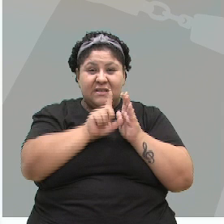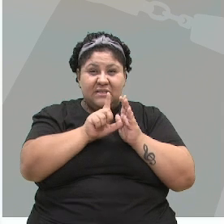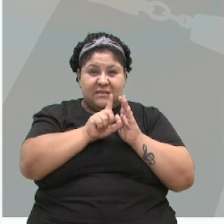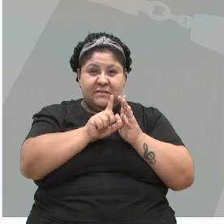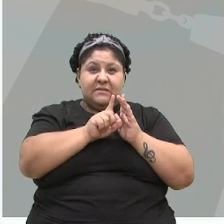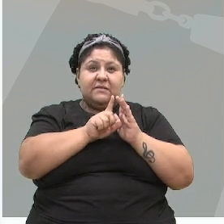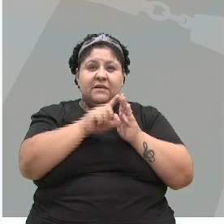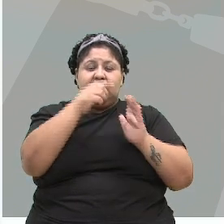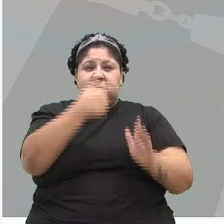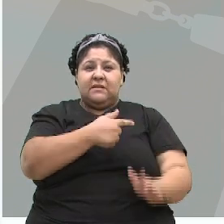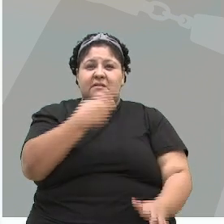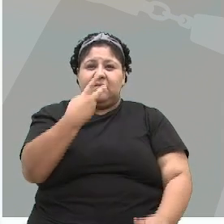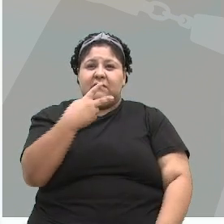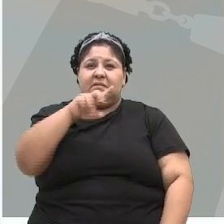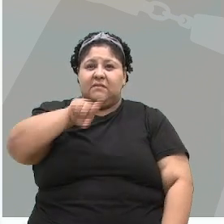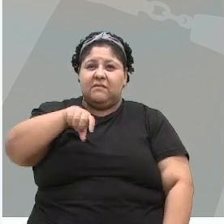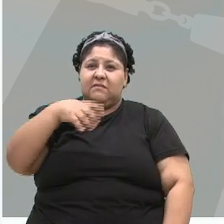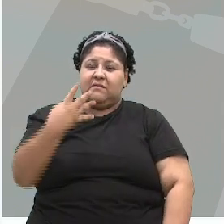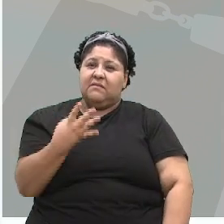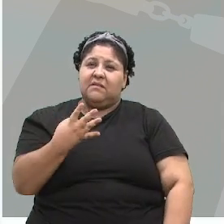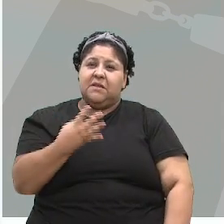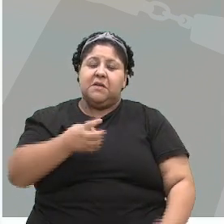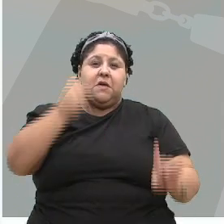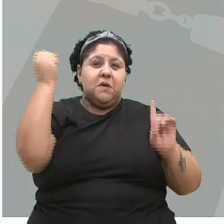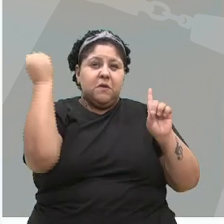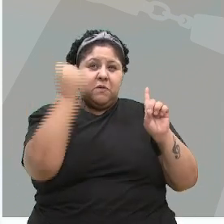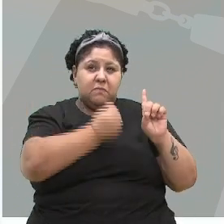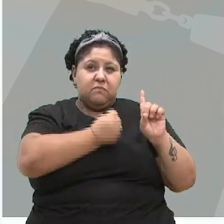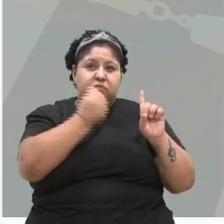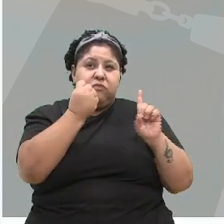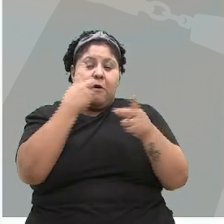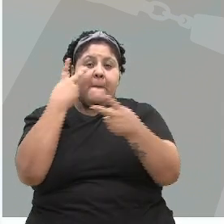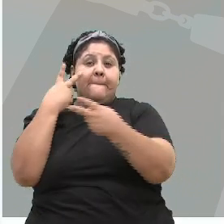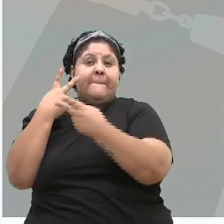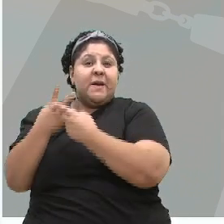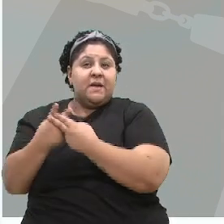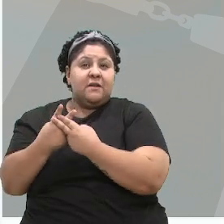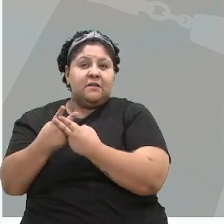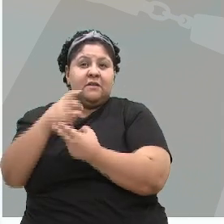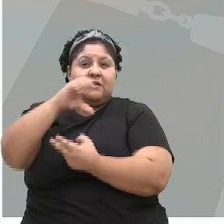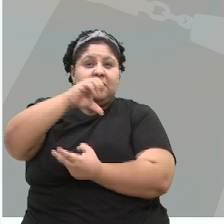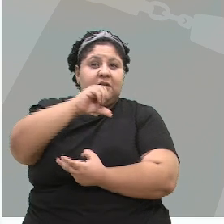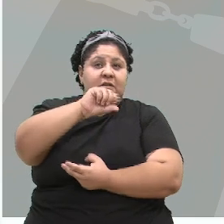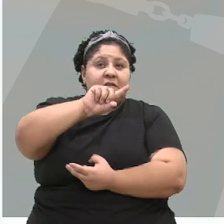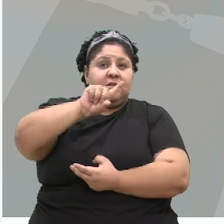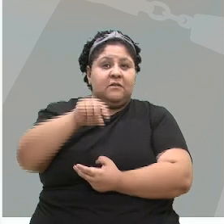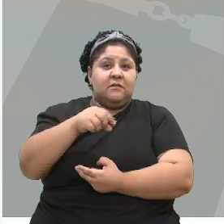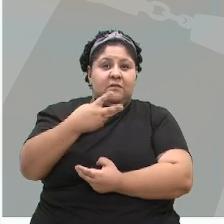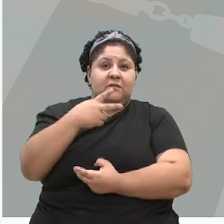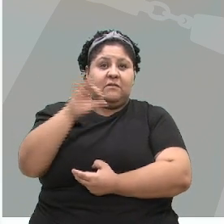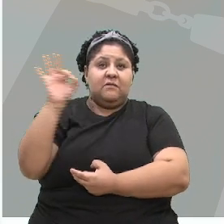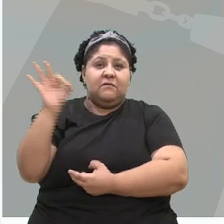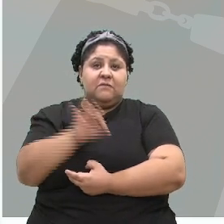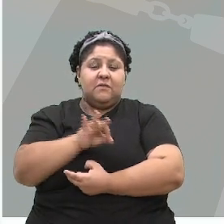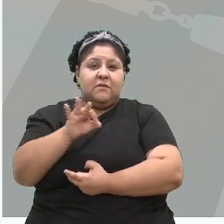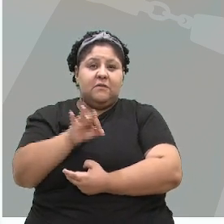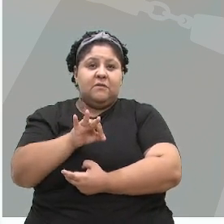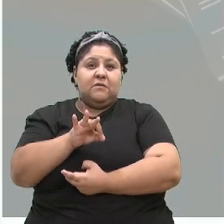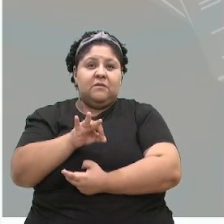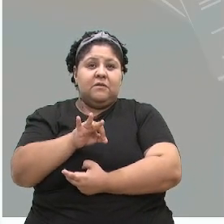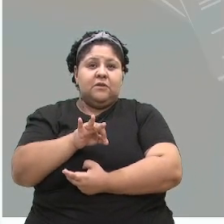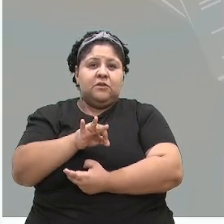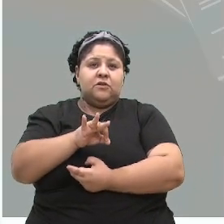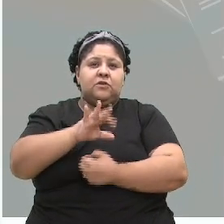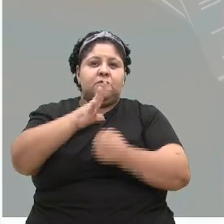72,4% dos agressores foram presos e 9,2% cometeram suicídio.